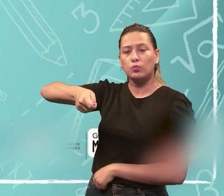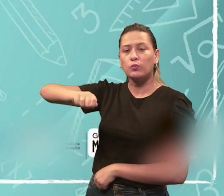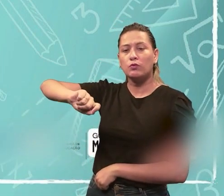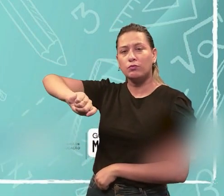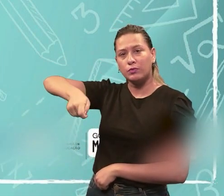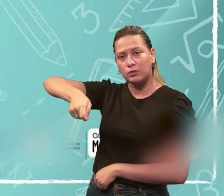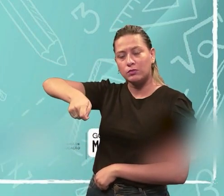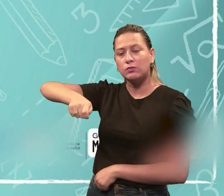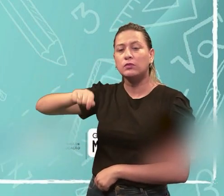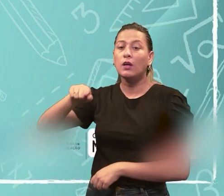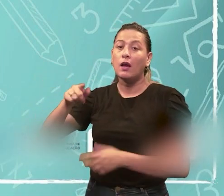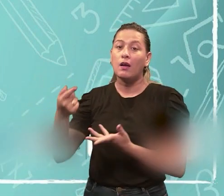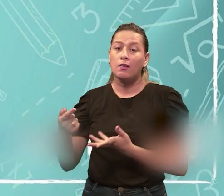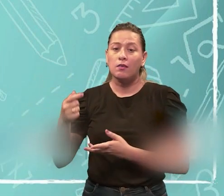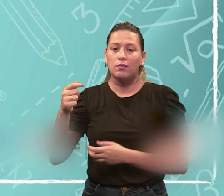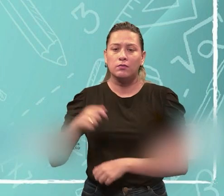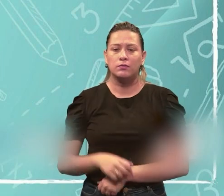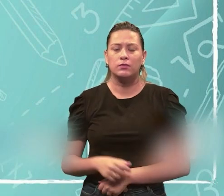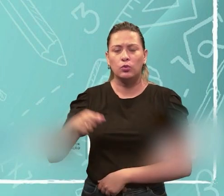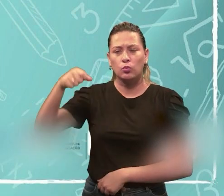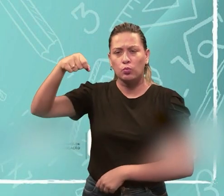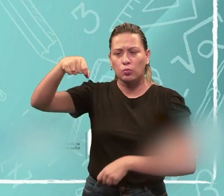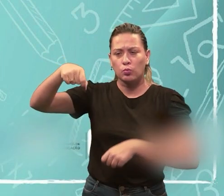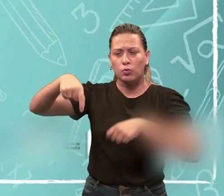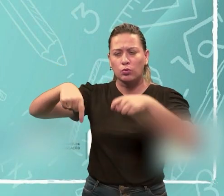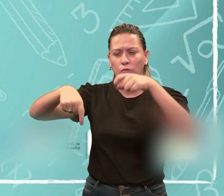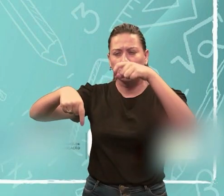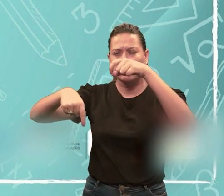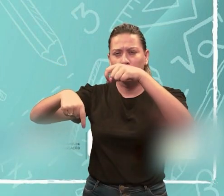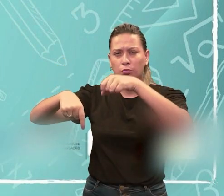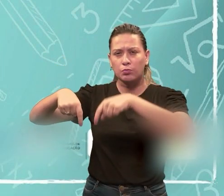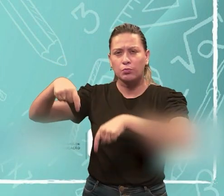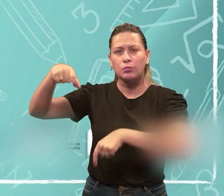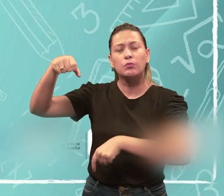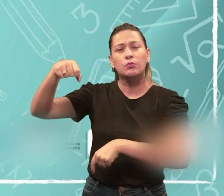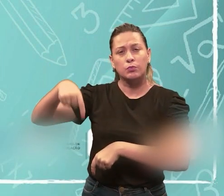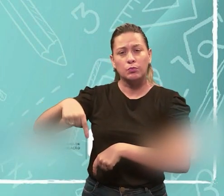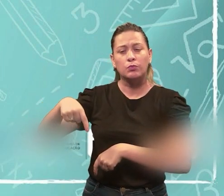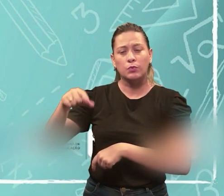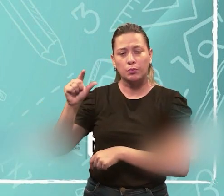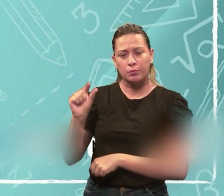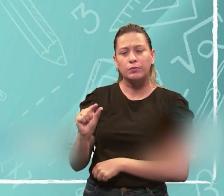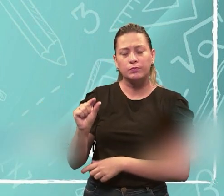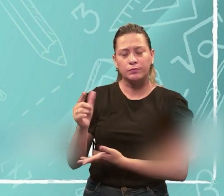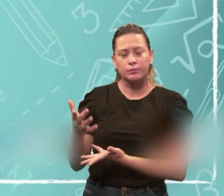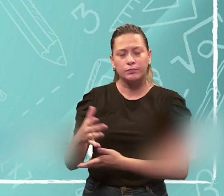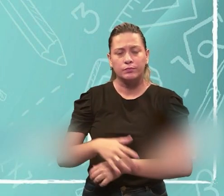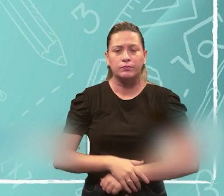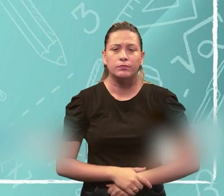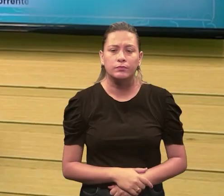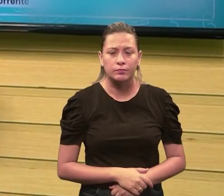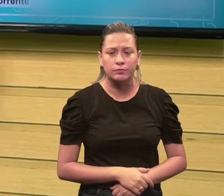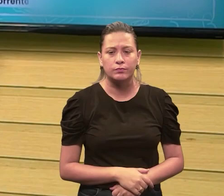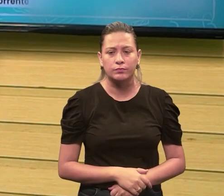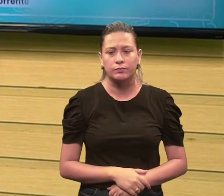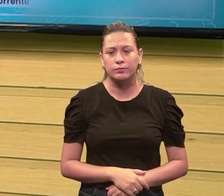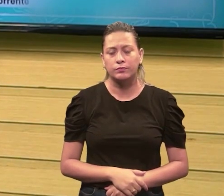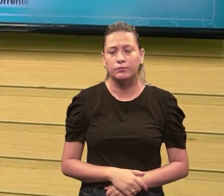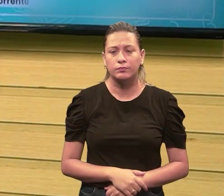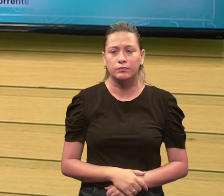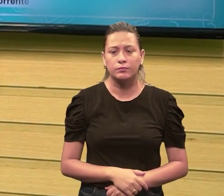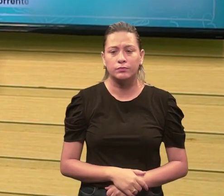fechada. Então, está passando menos fluxos. Então, quando está passando menos fluxos, só fazendo essa analogia aí em relação à